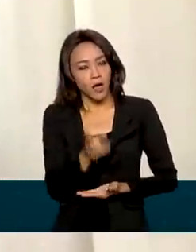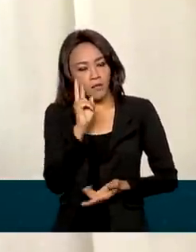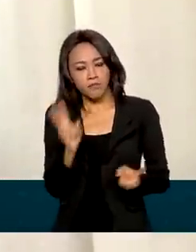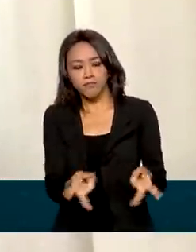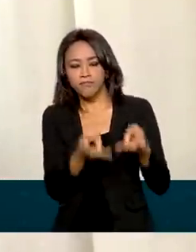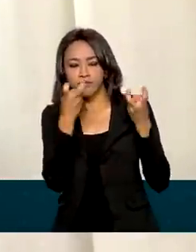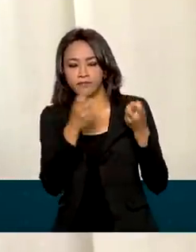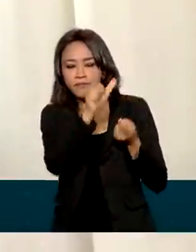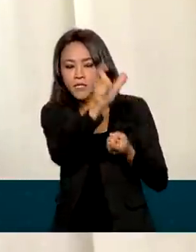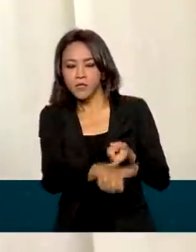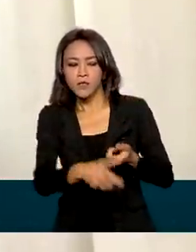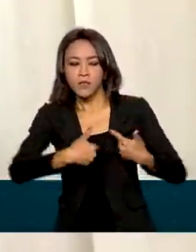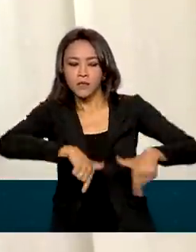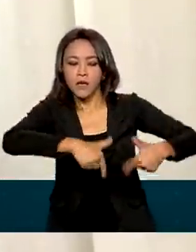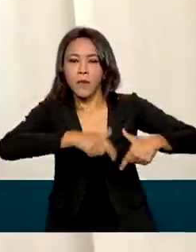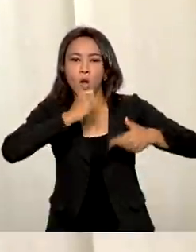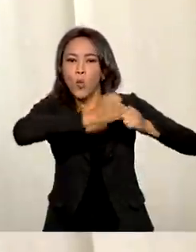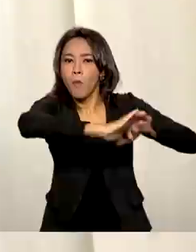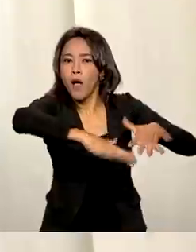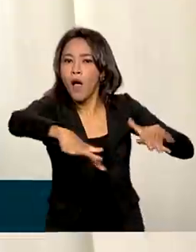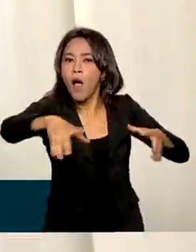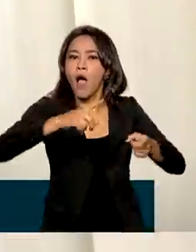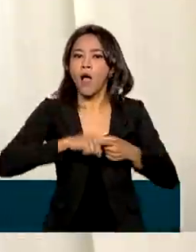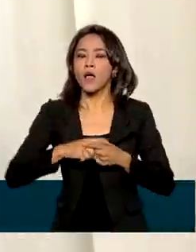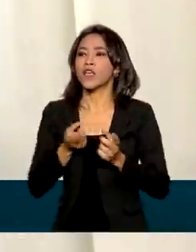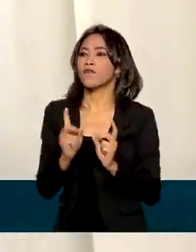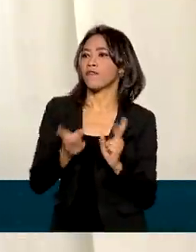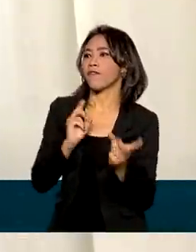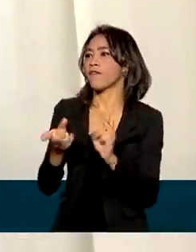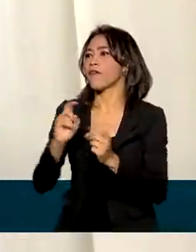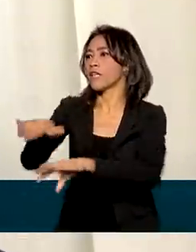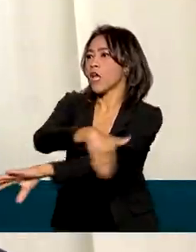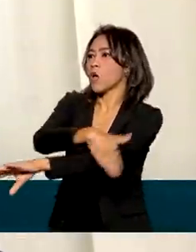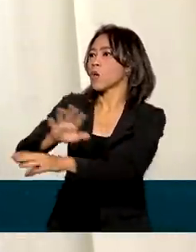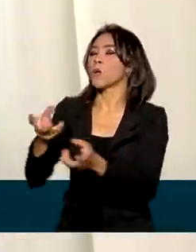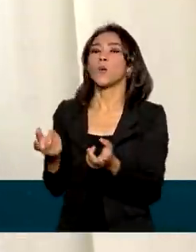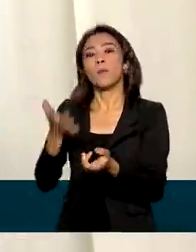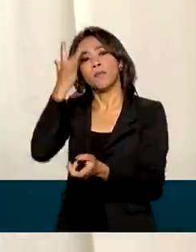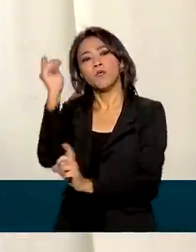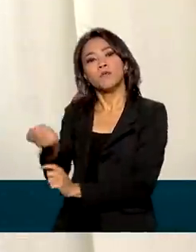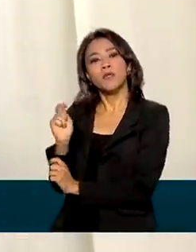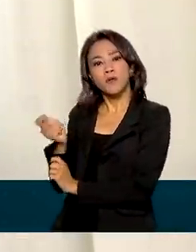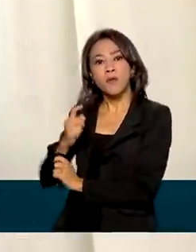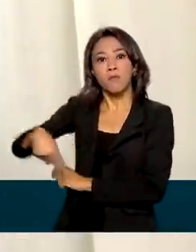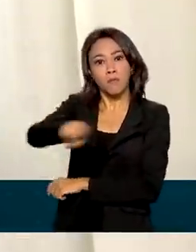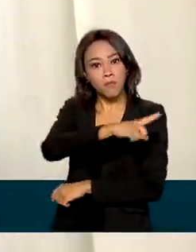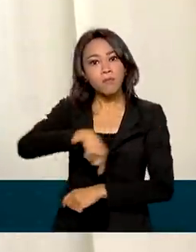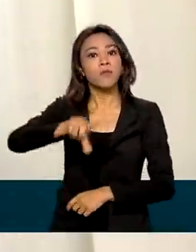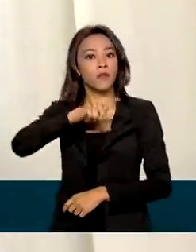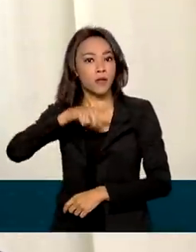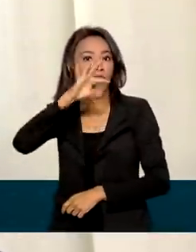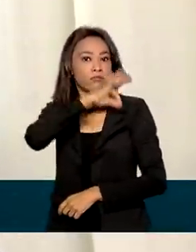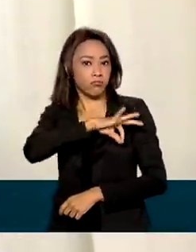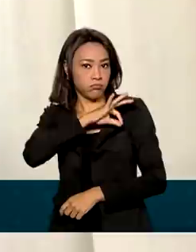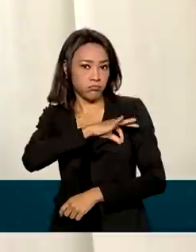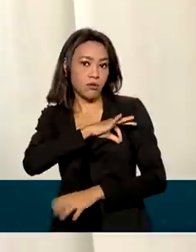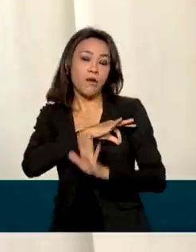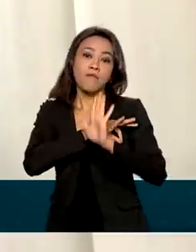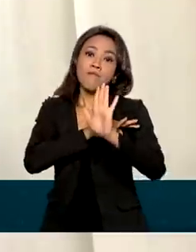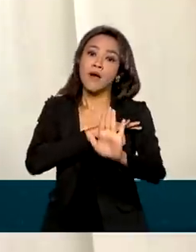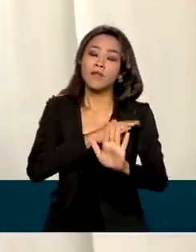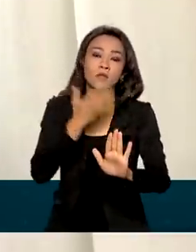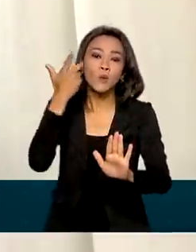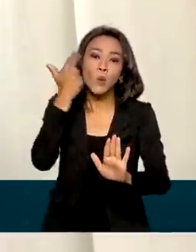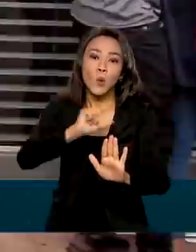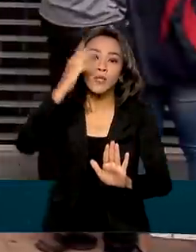marisqueiros, ambulantes, pescadores, pessoas que têm renda, mas que não conseguem